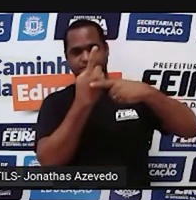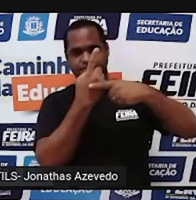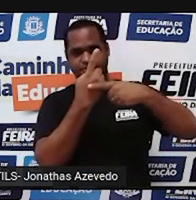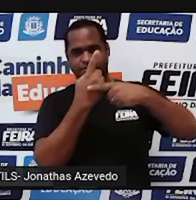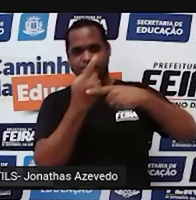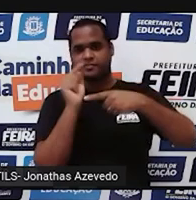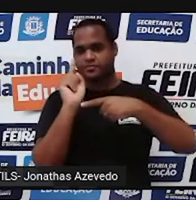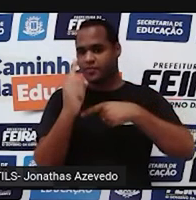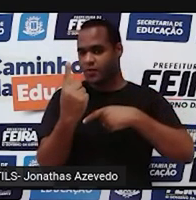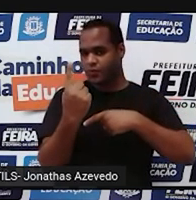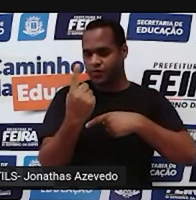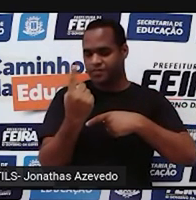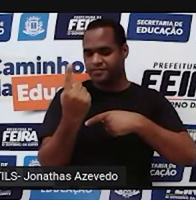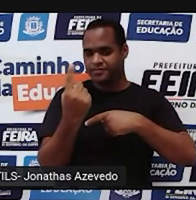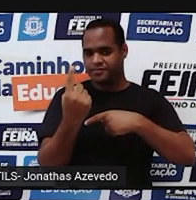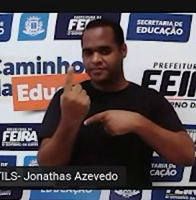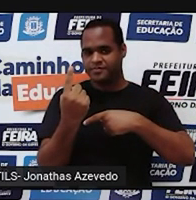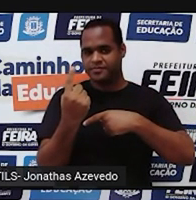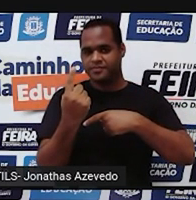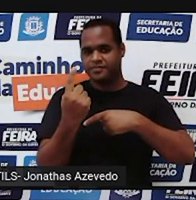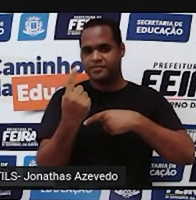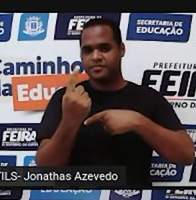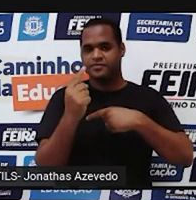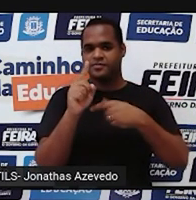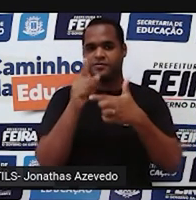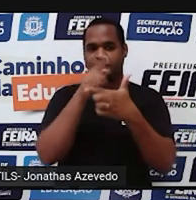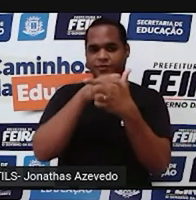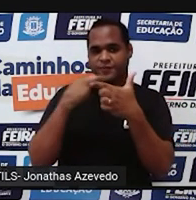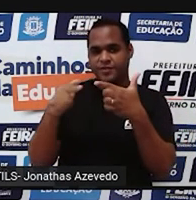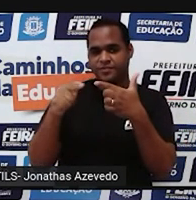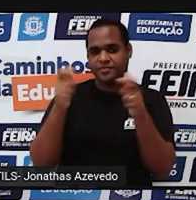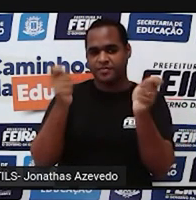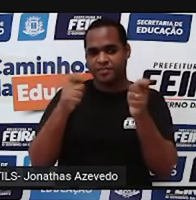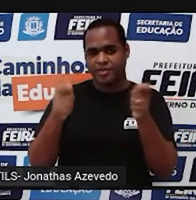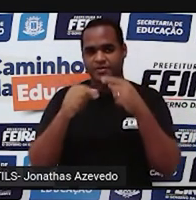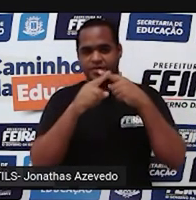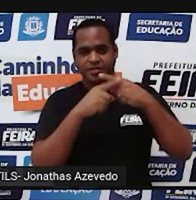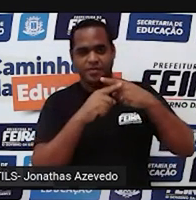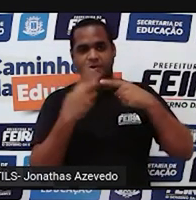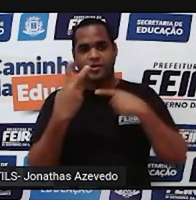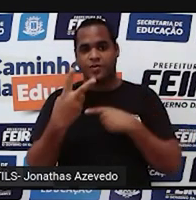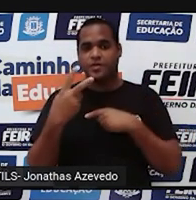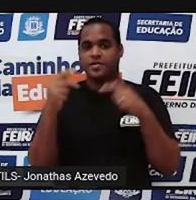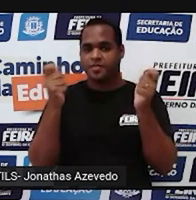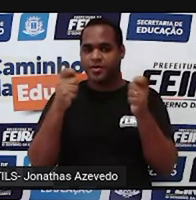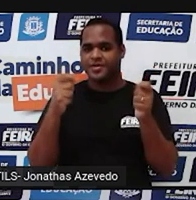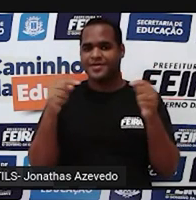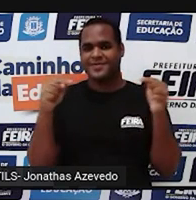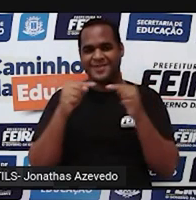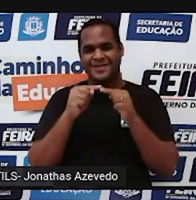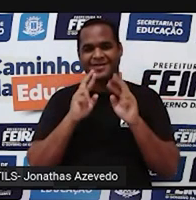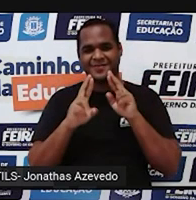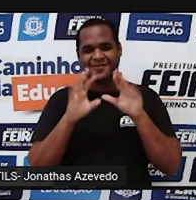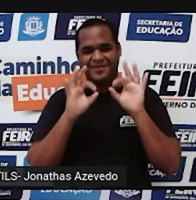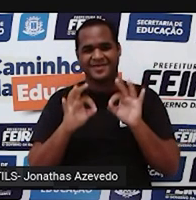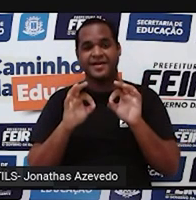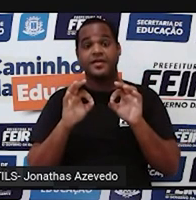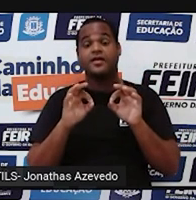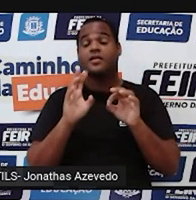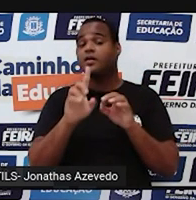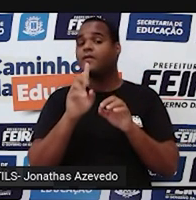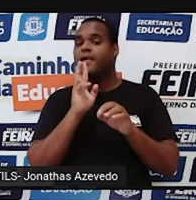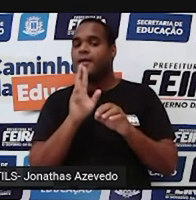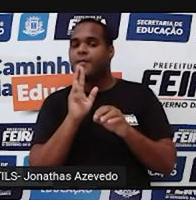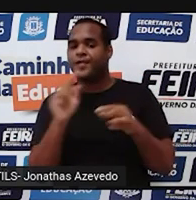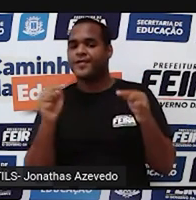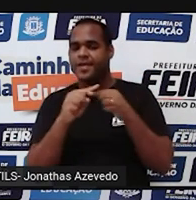digita na calculadora, bota ali uma divisão pelo número 2 que é pitado embaixo. O resultado que